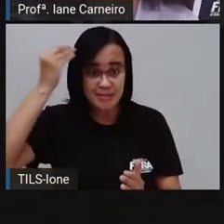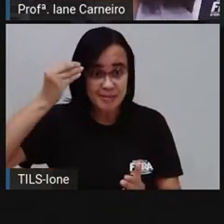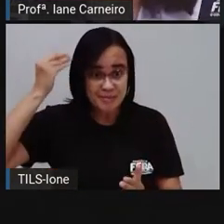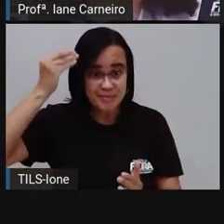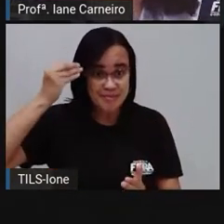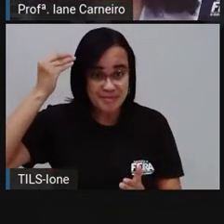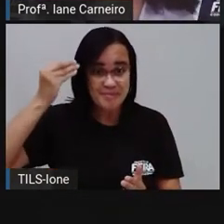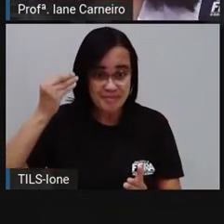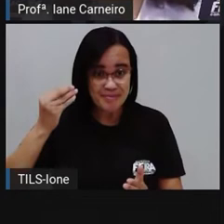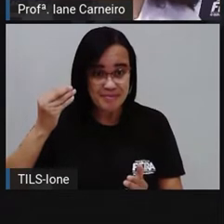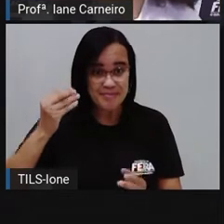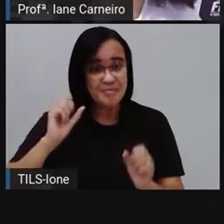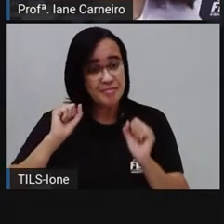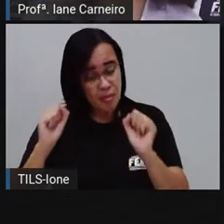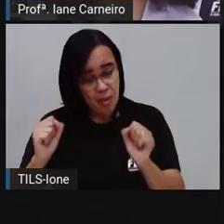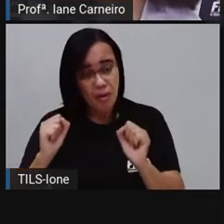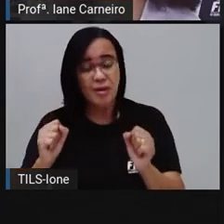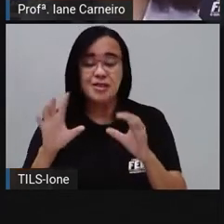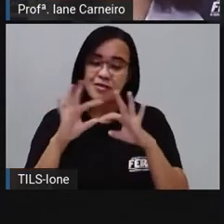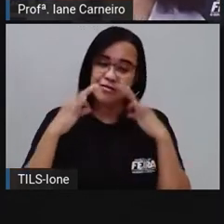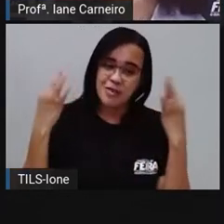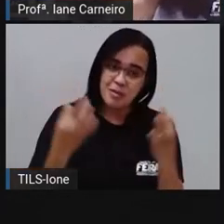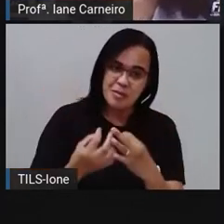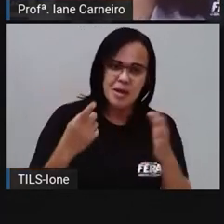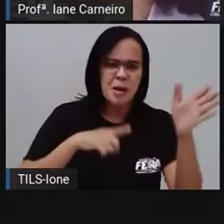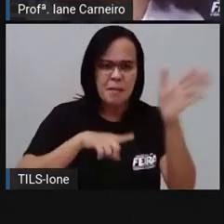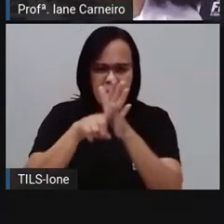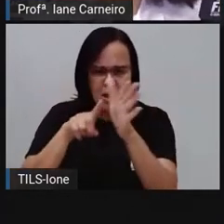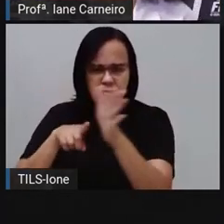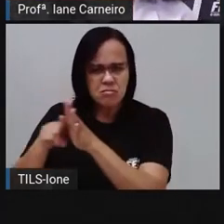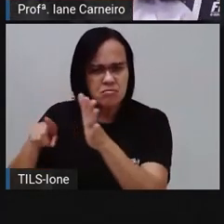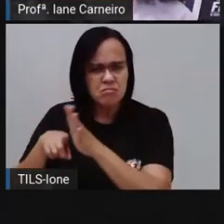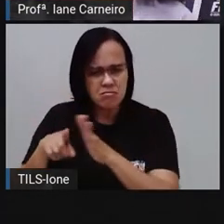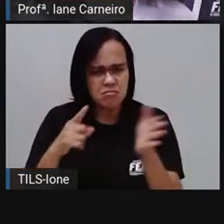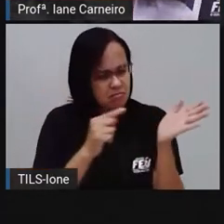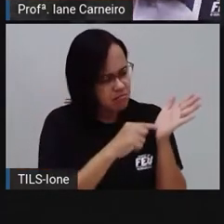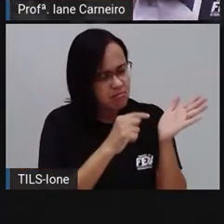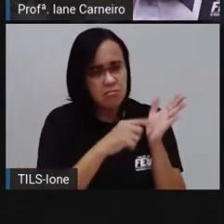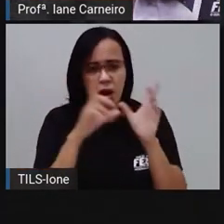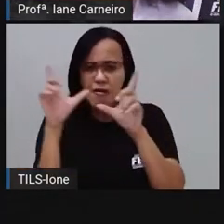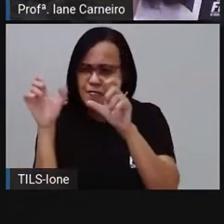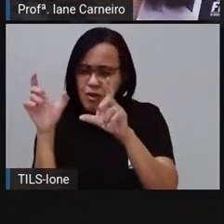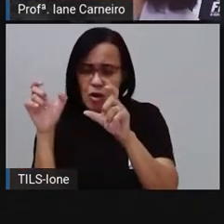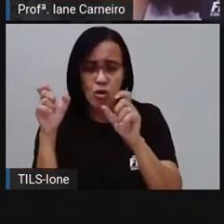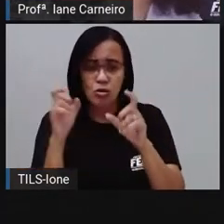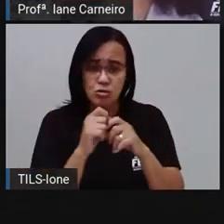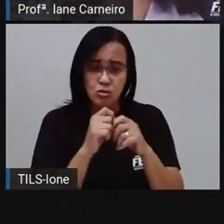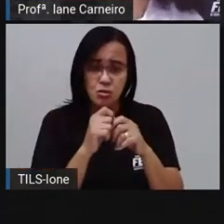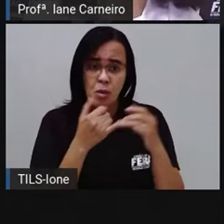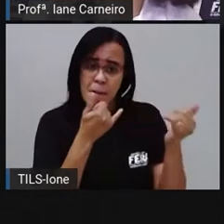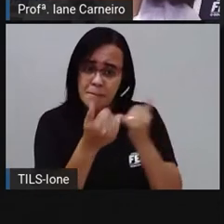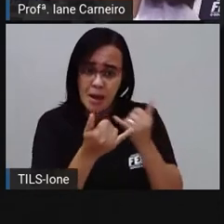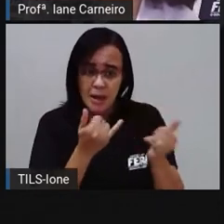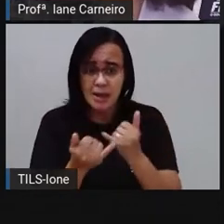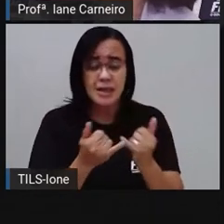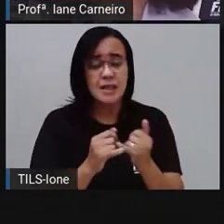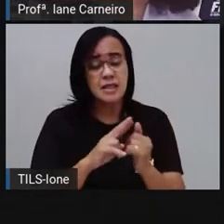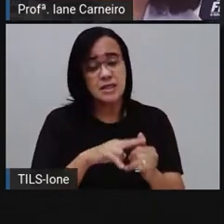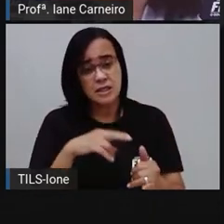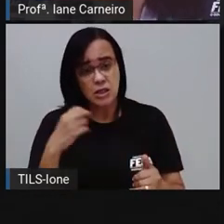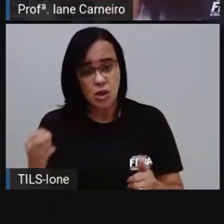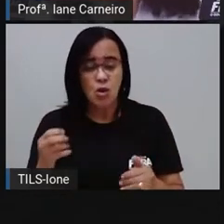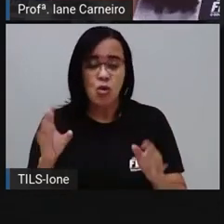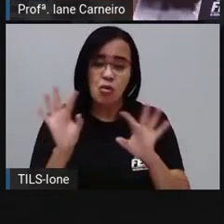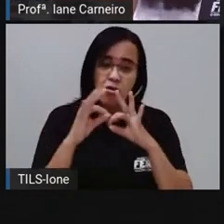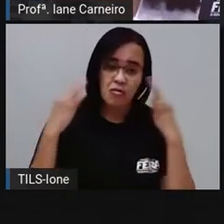um momento aí da sua família? Procurar, ver se tem alguma foto? Ver parentes que você talvez não conviva? Mas é boa a gente ver,